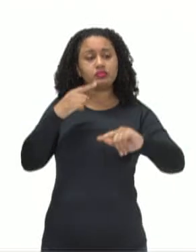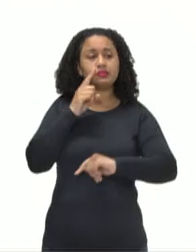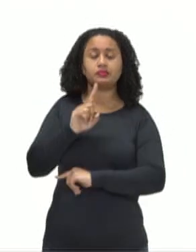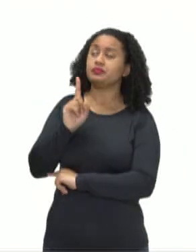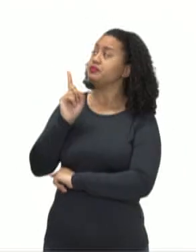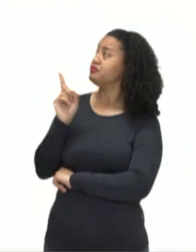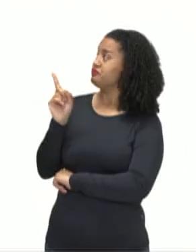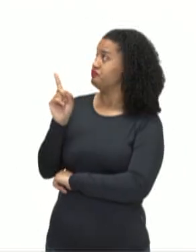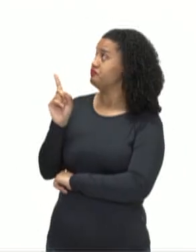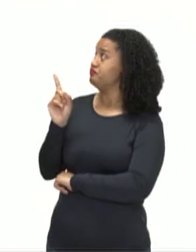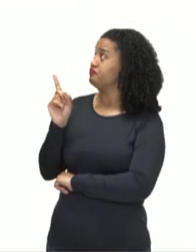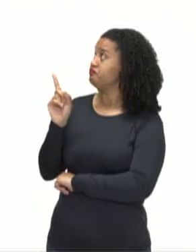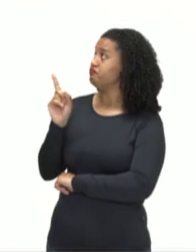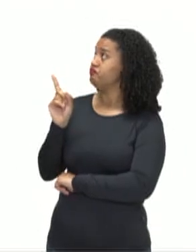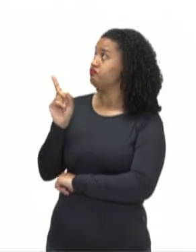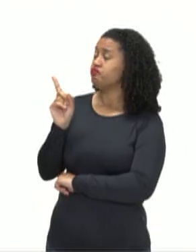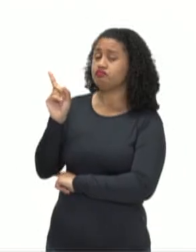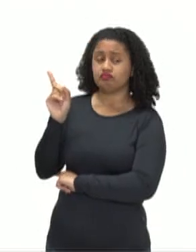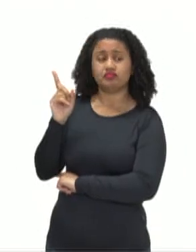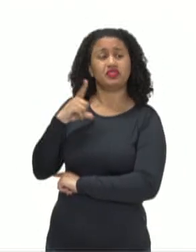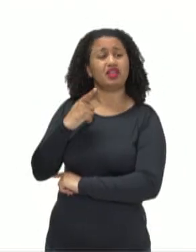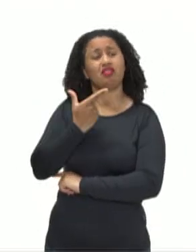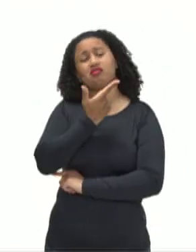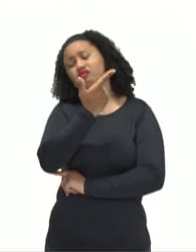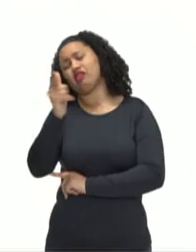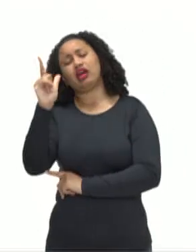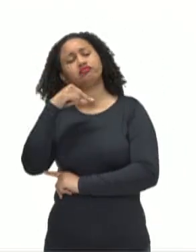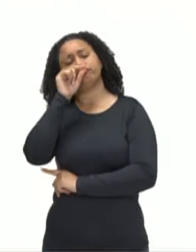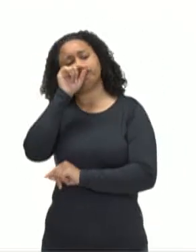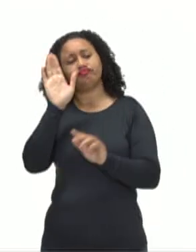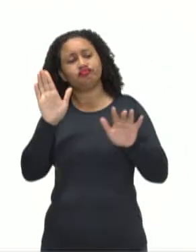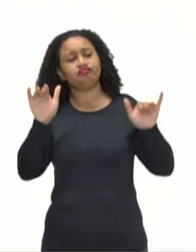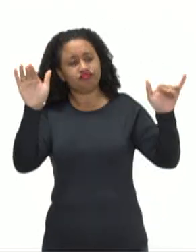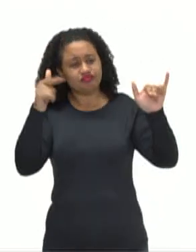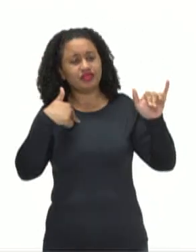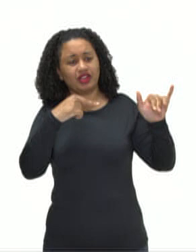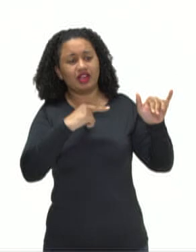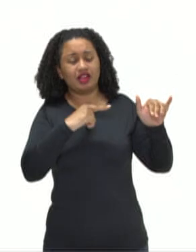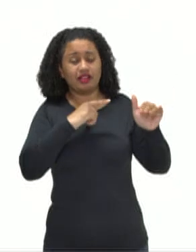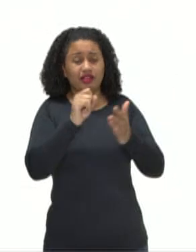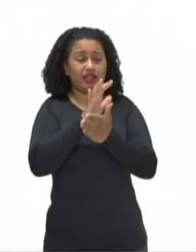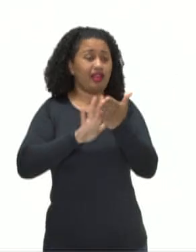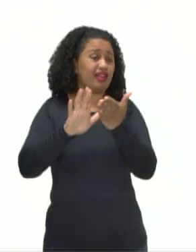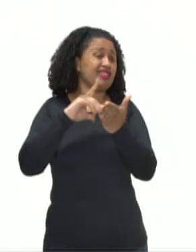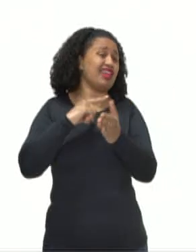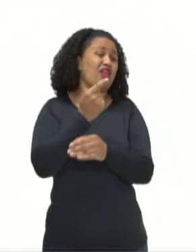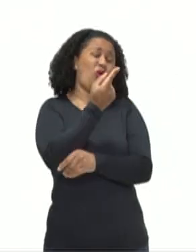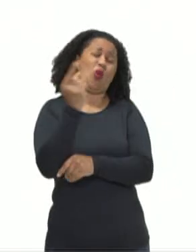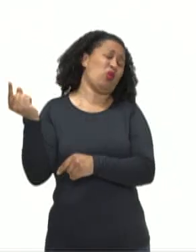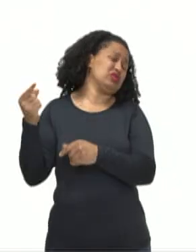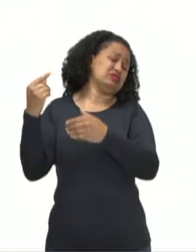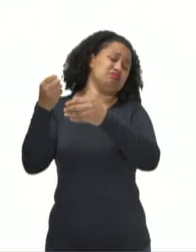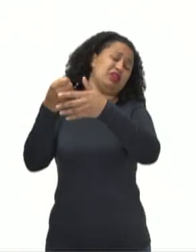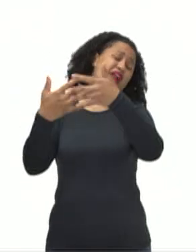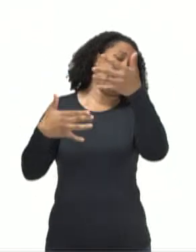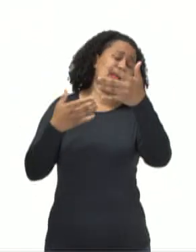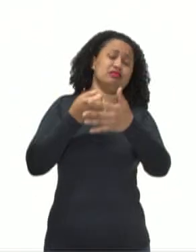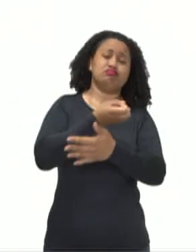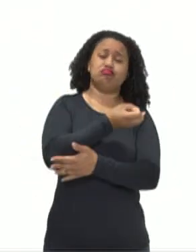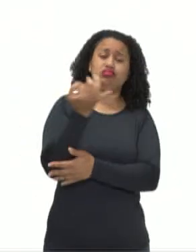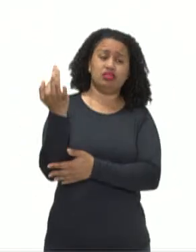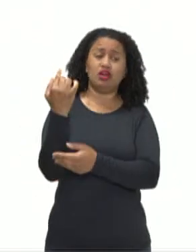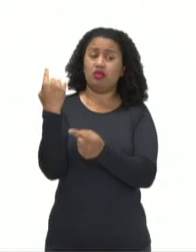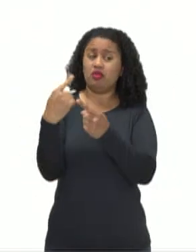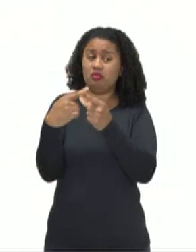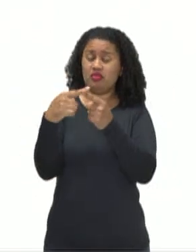Além dessas inúmeras aves que estão aqui na imagem, existem muitas outras. Por que será que existe